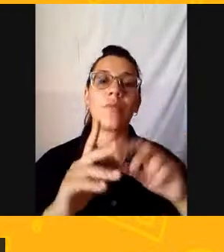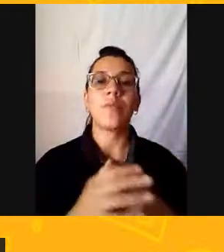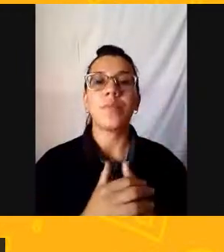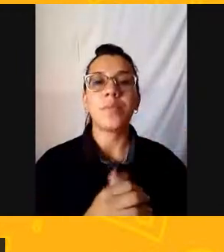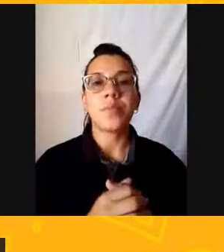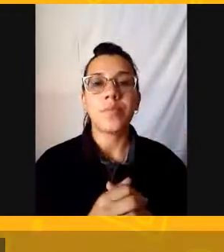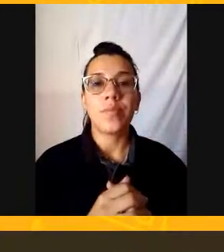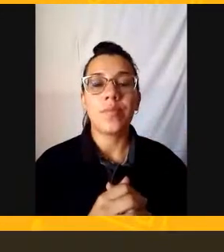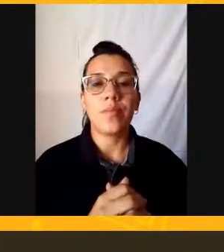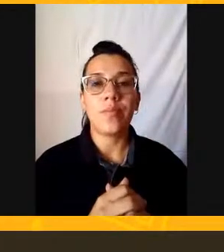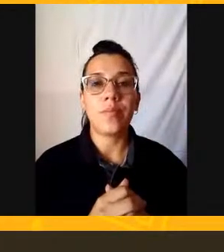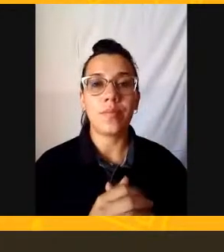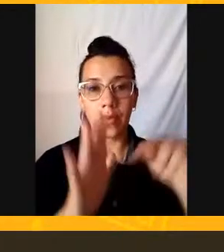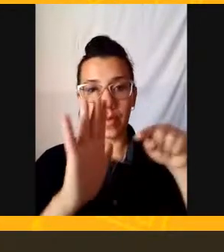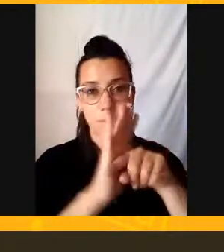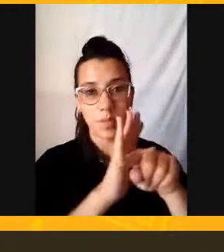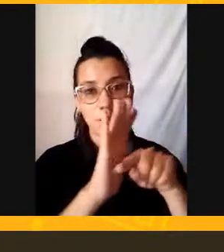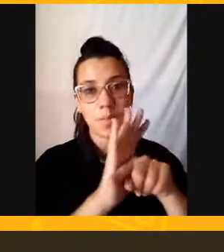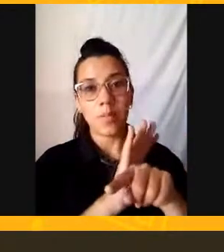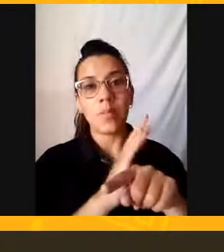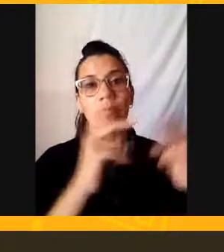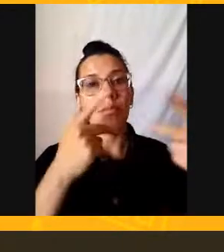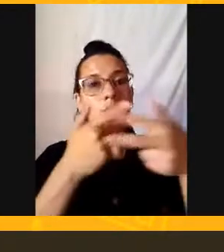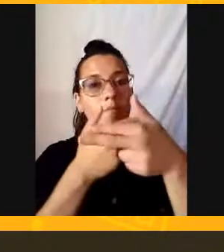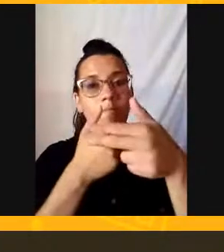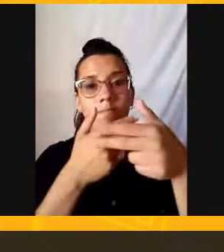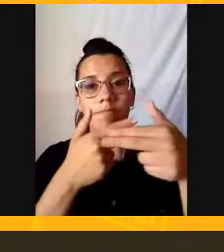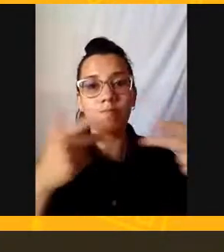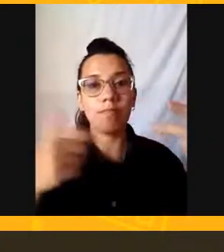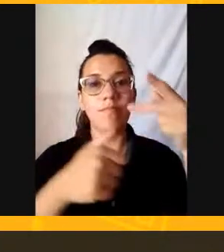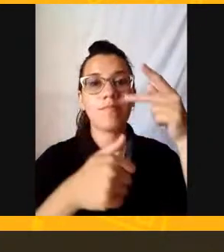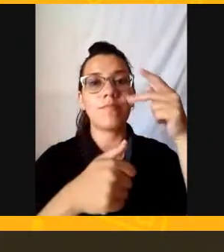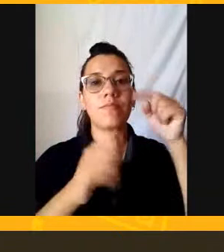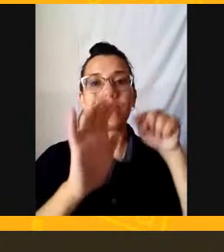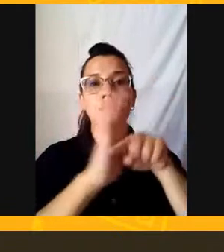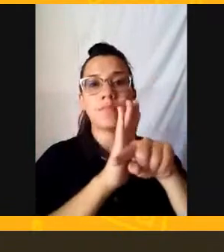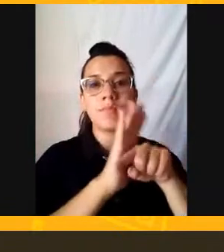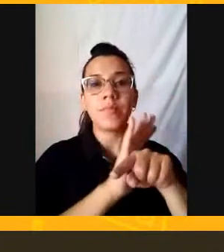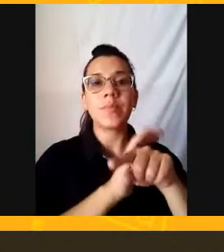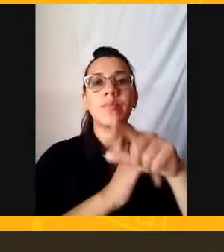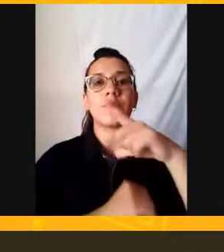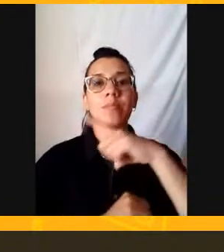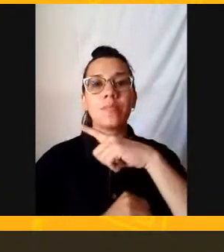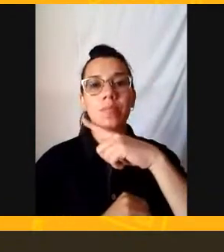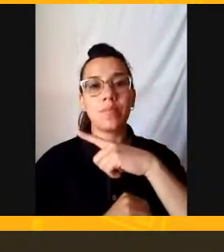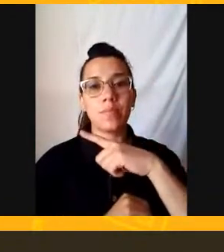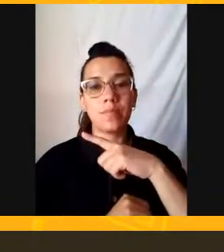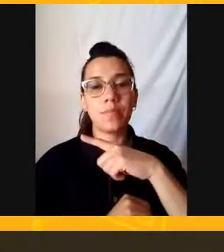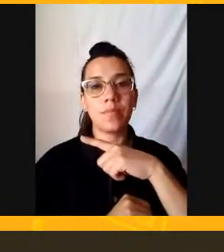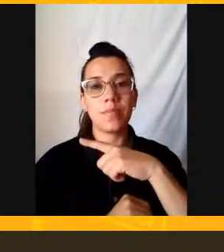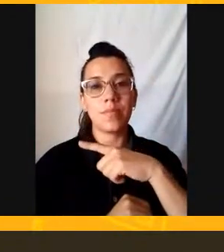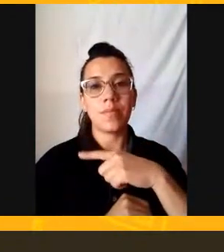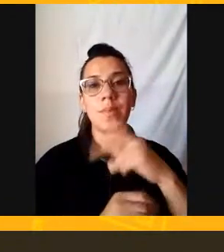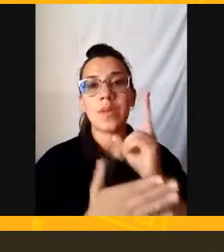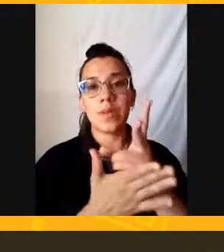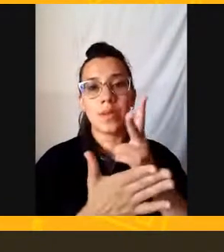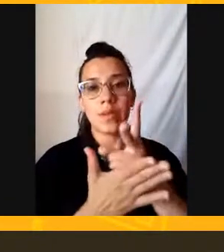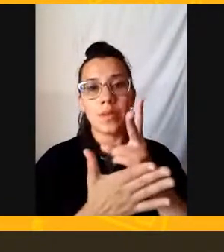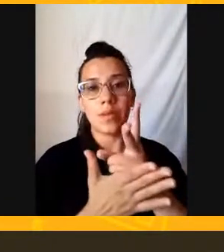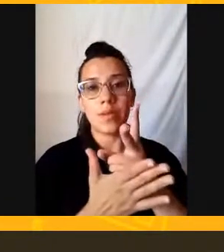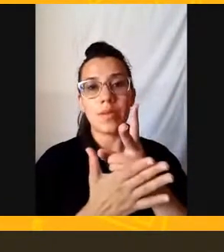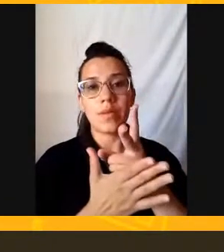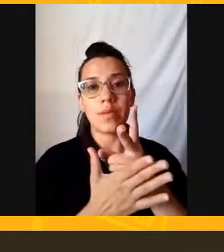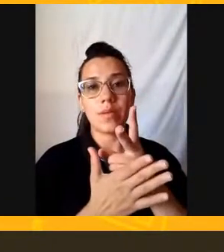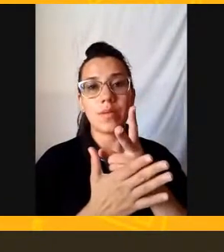pergunta As questões que Geralmente Caem Com muita frequência Que esse é um